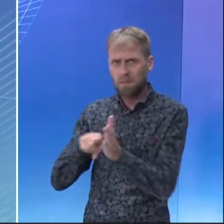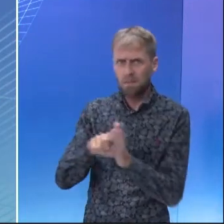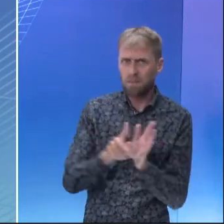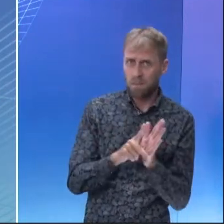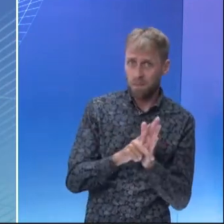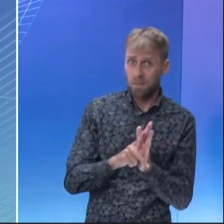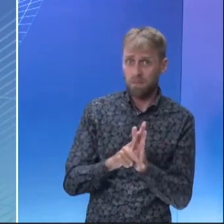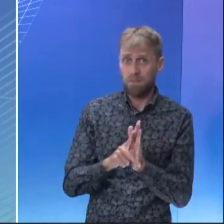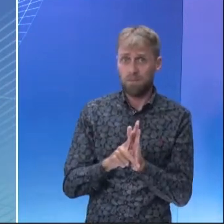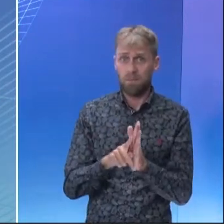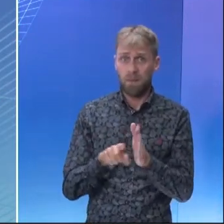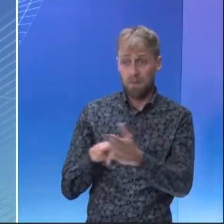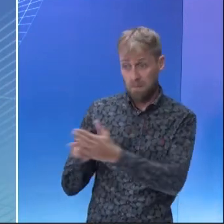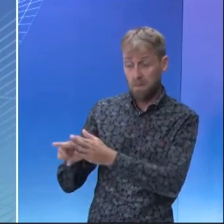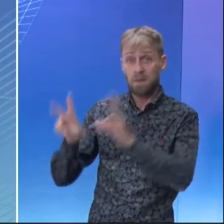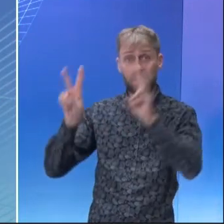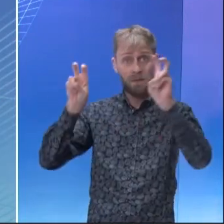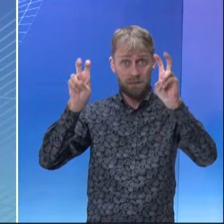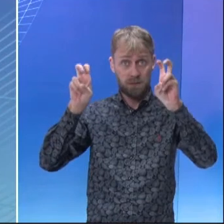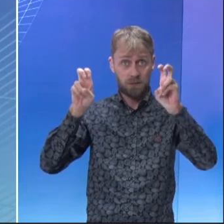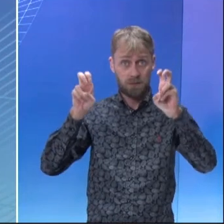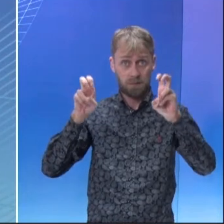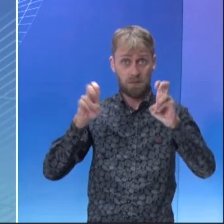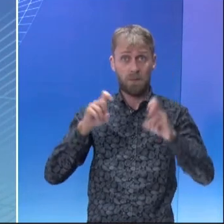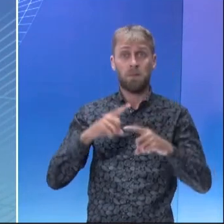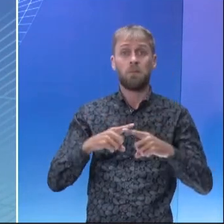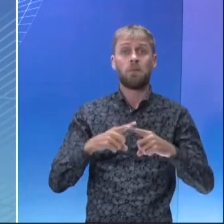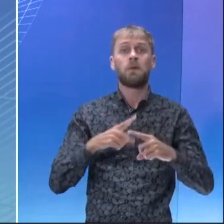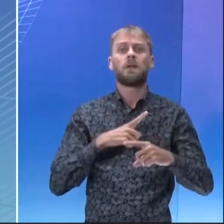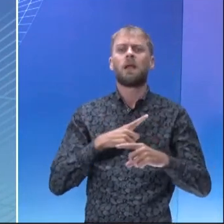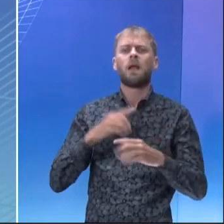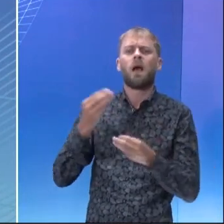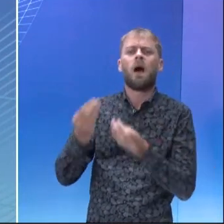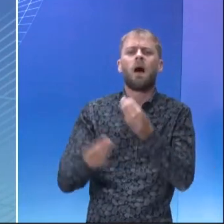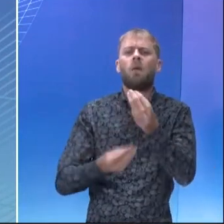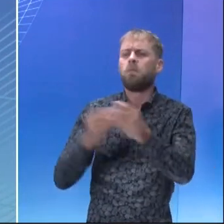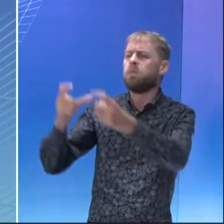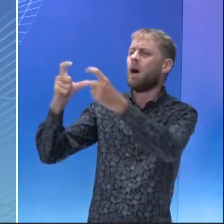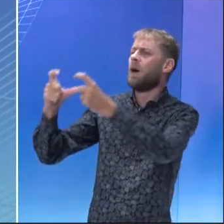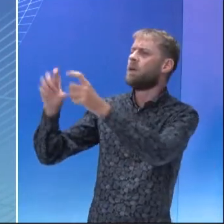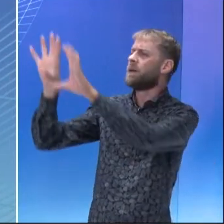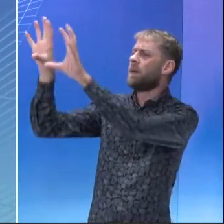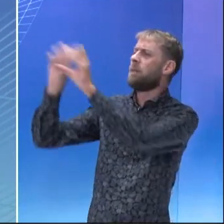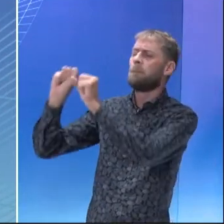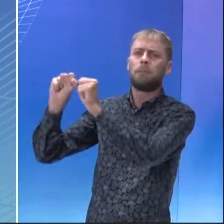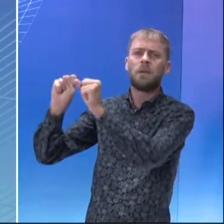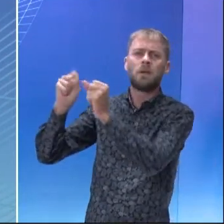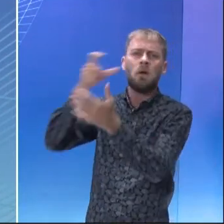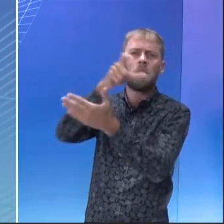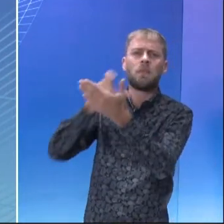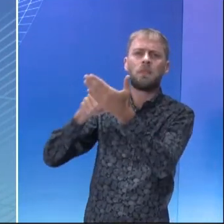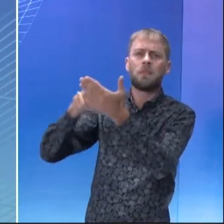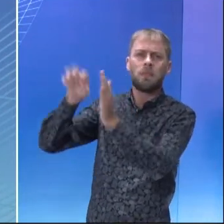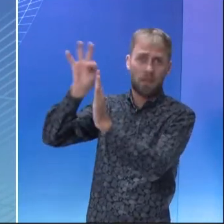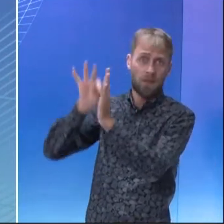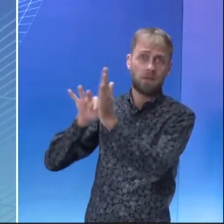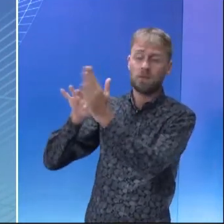Cada questão, ela traz a citação da fonte, de onde que esse conteúdo foi retirado. Lógico que para as